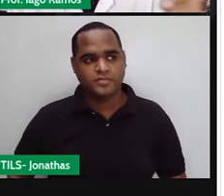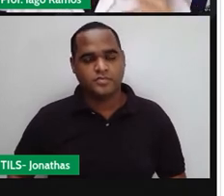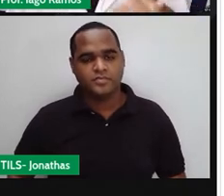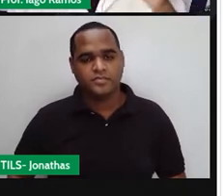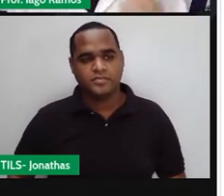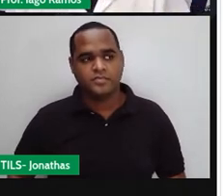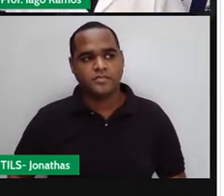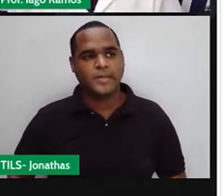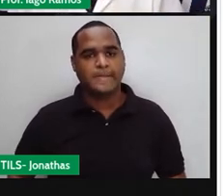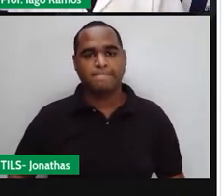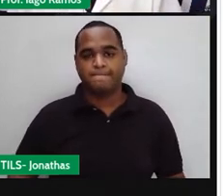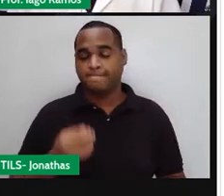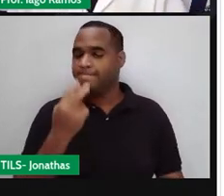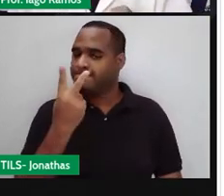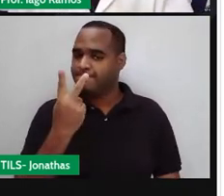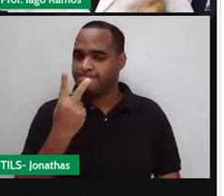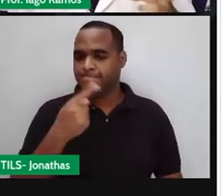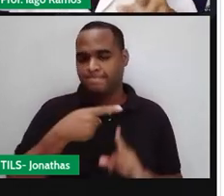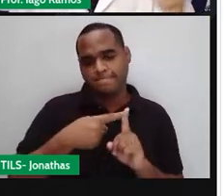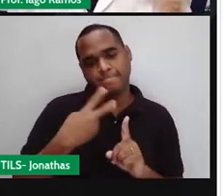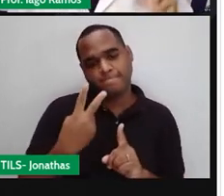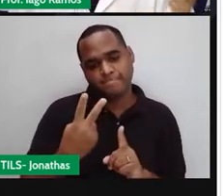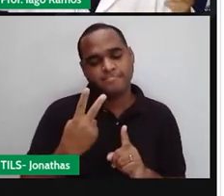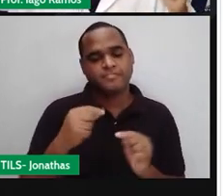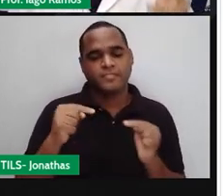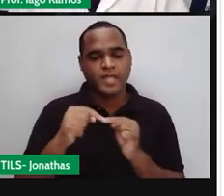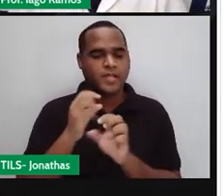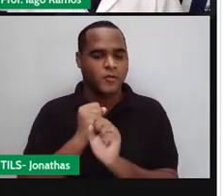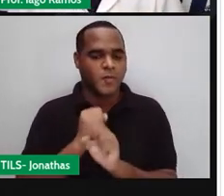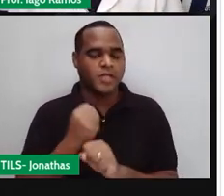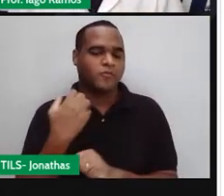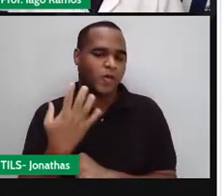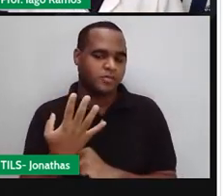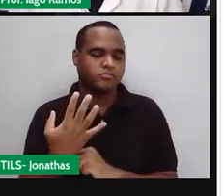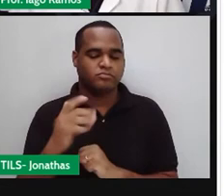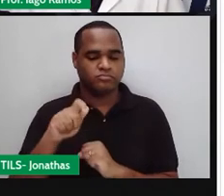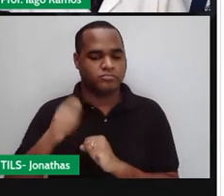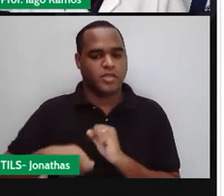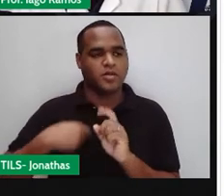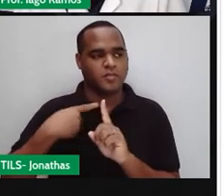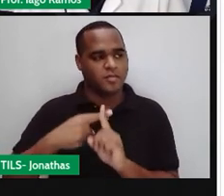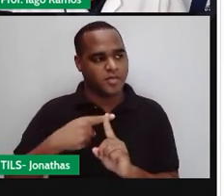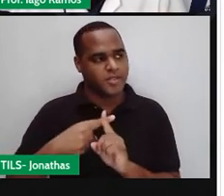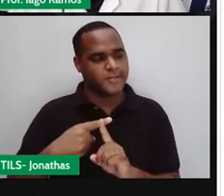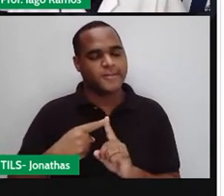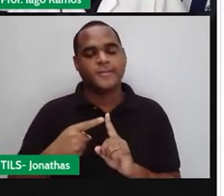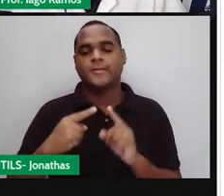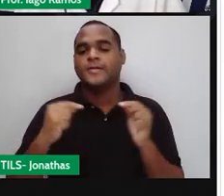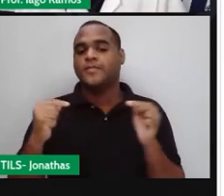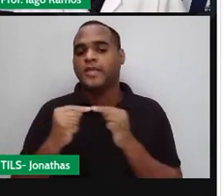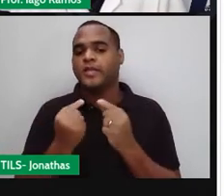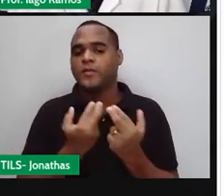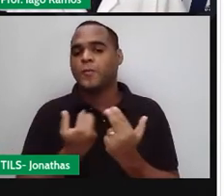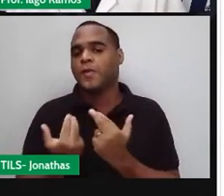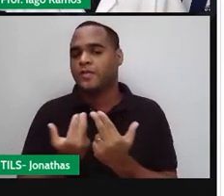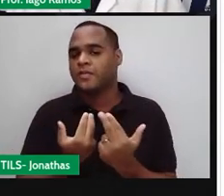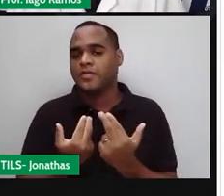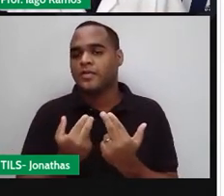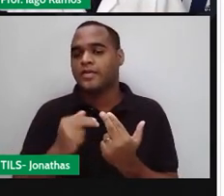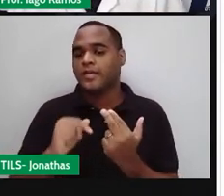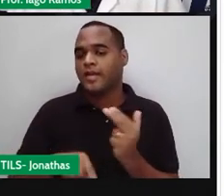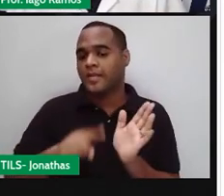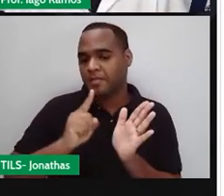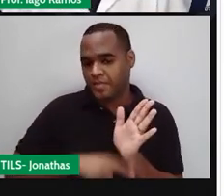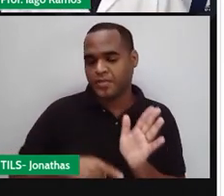Dois. Que é o mais dois. Dois e mais dois é a mesma coisa. São positivos. Tá bom? É igual a